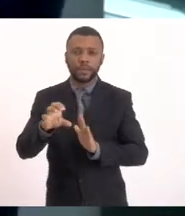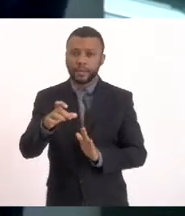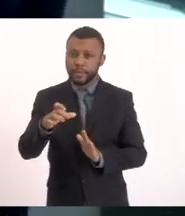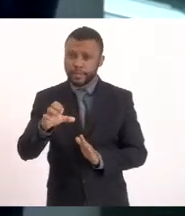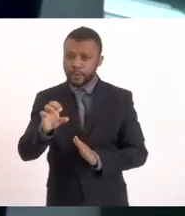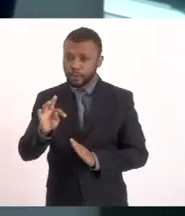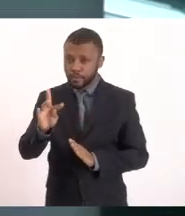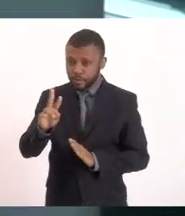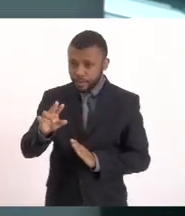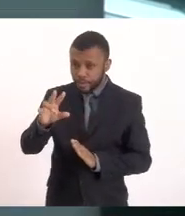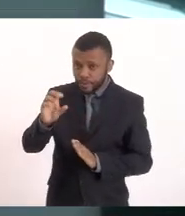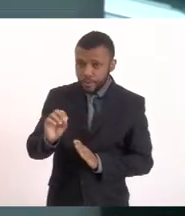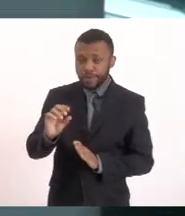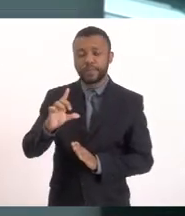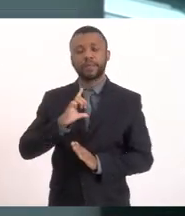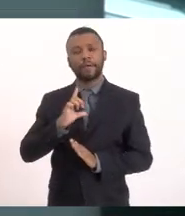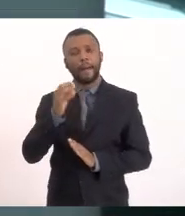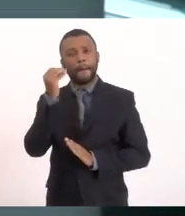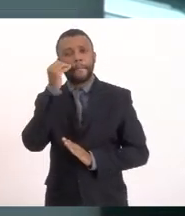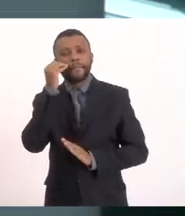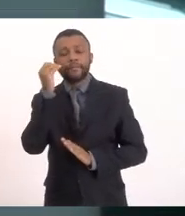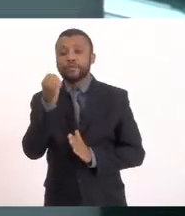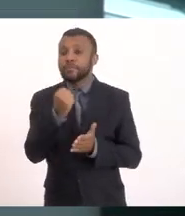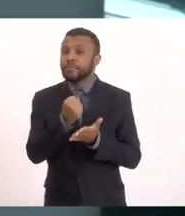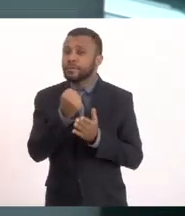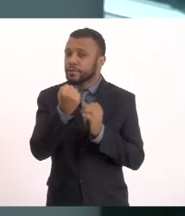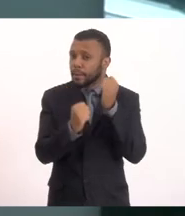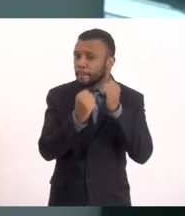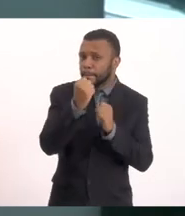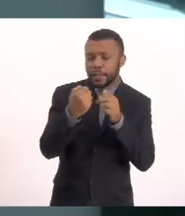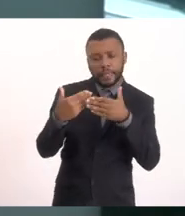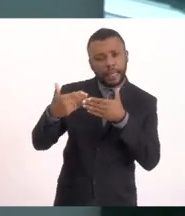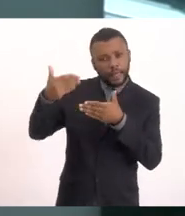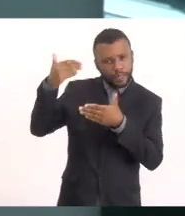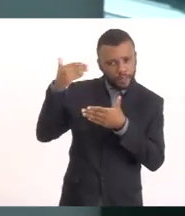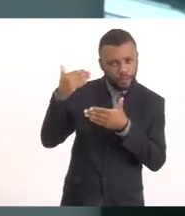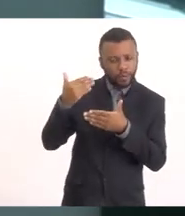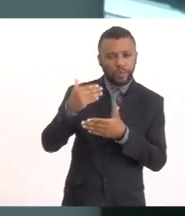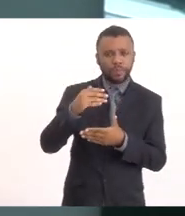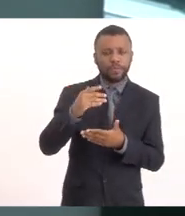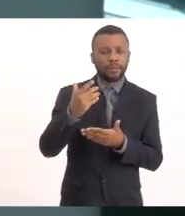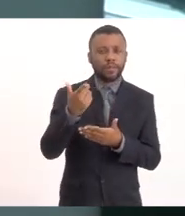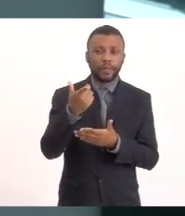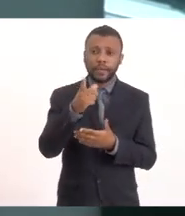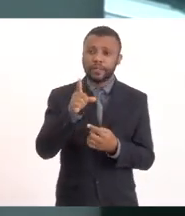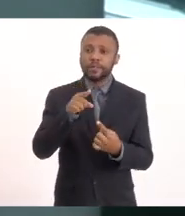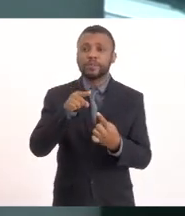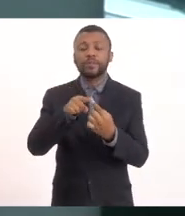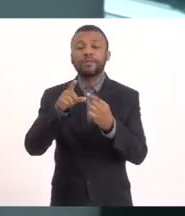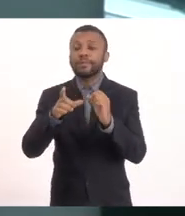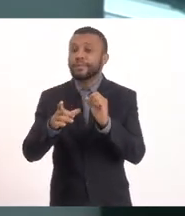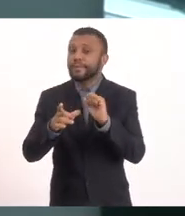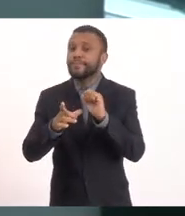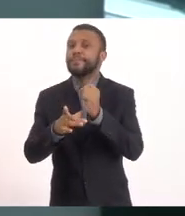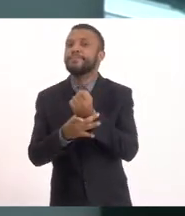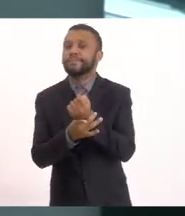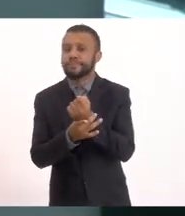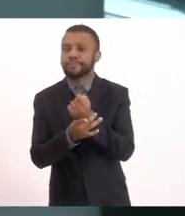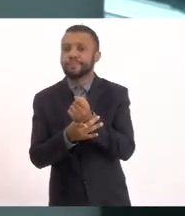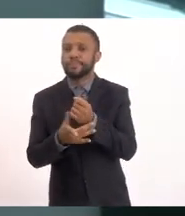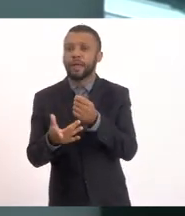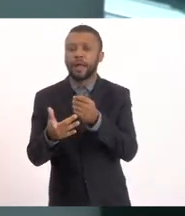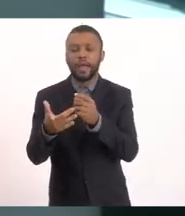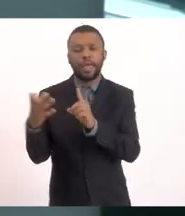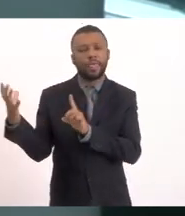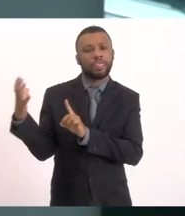anteriormente Onde teria a continuidade do mole aqui Que seguraria as influências